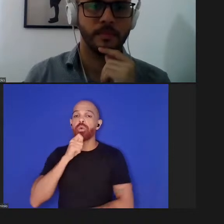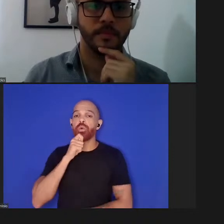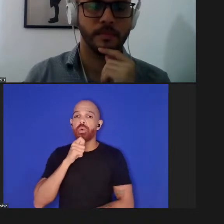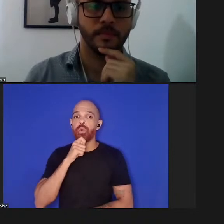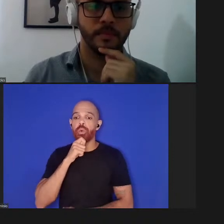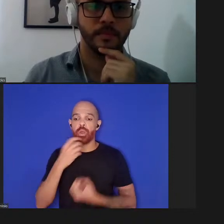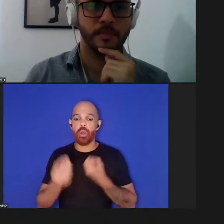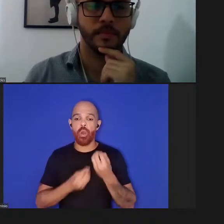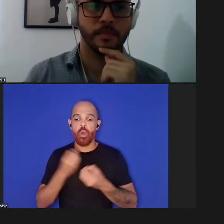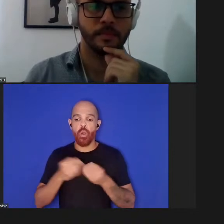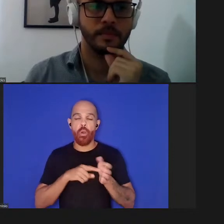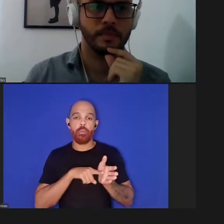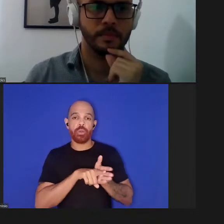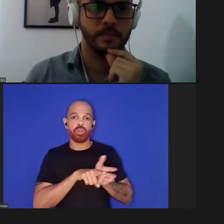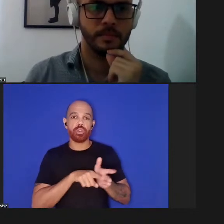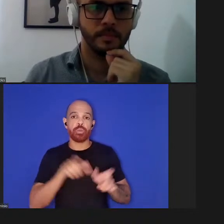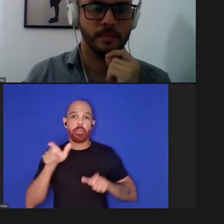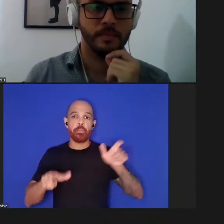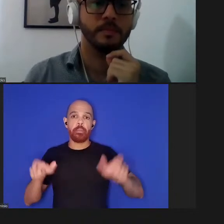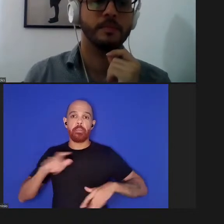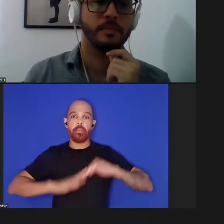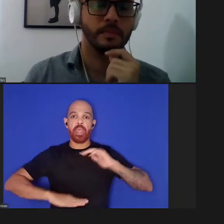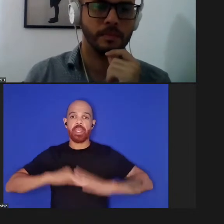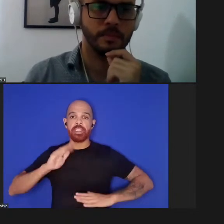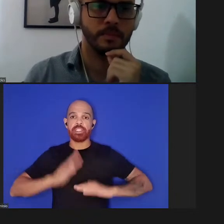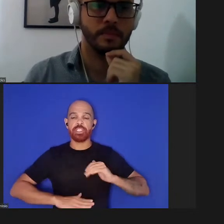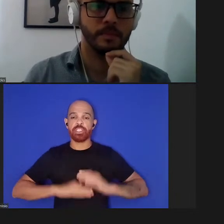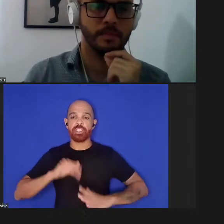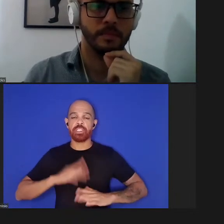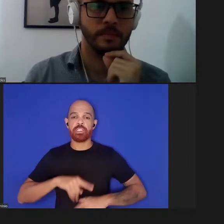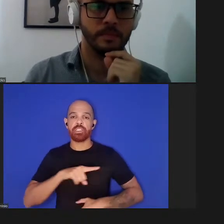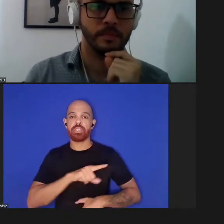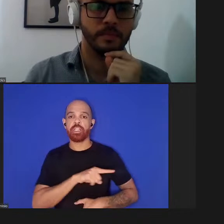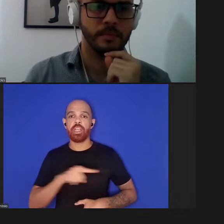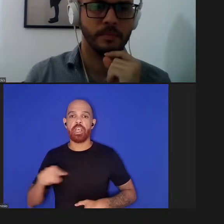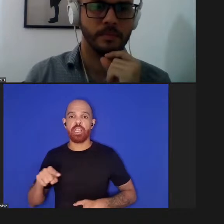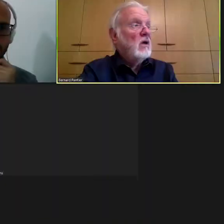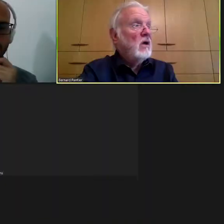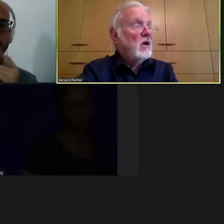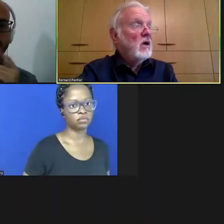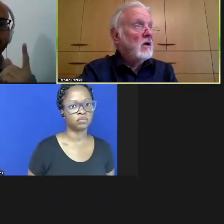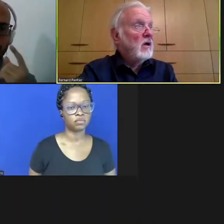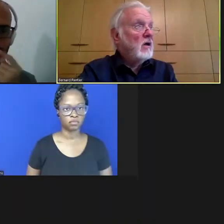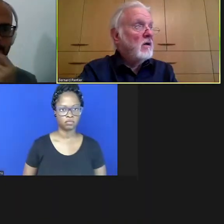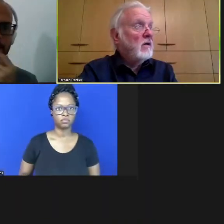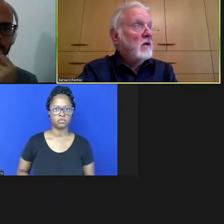pesquisadores estão sendo avaliados